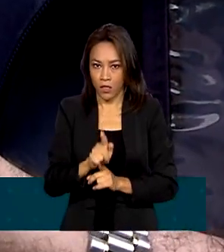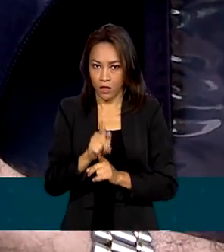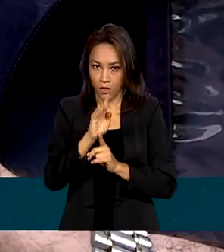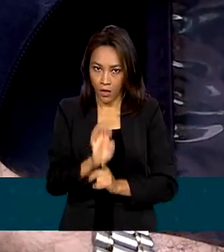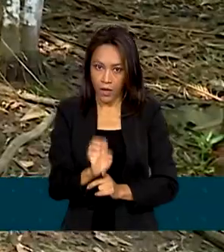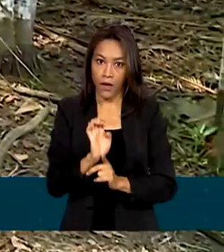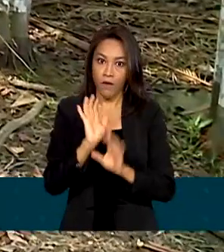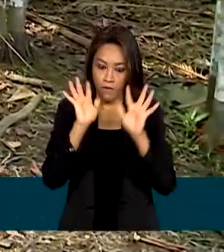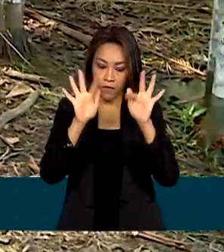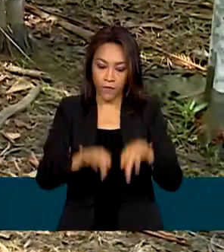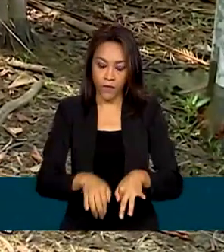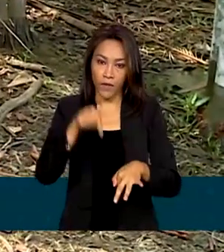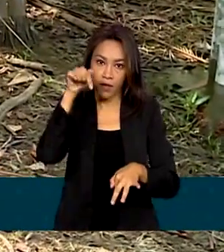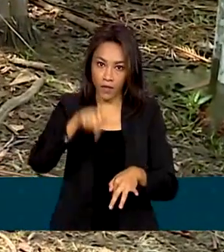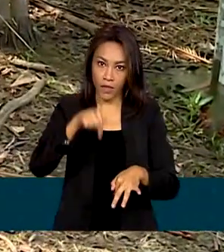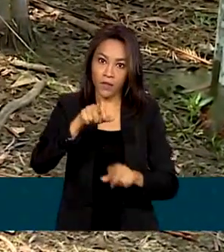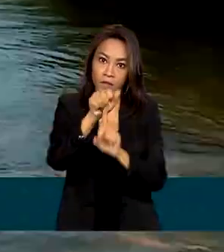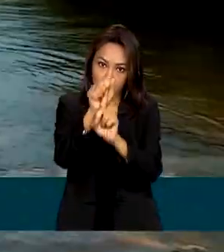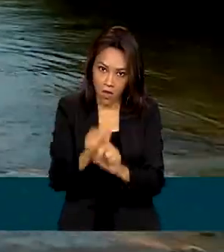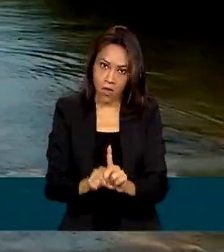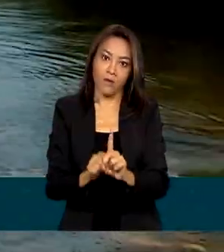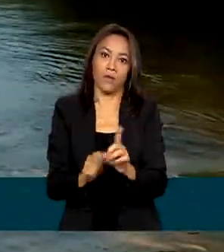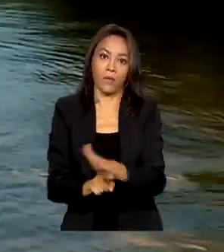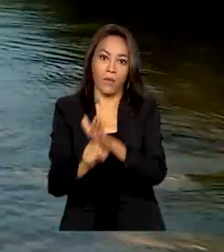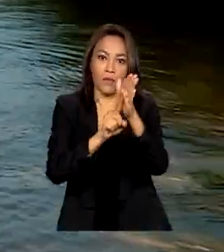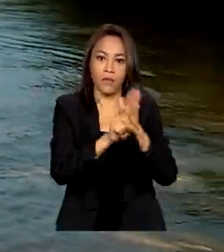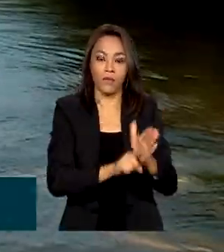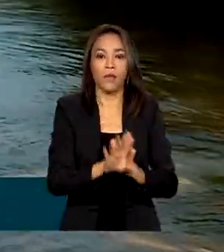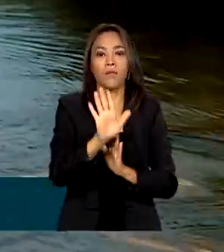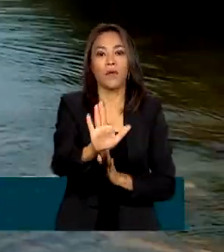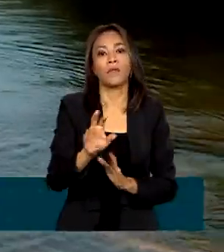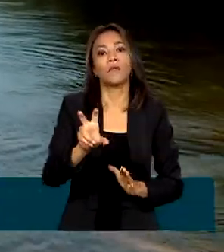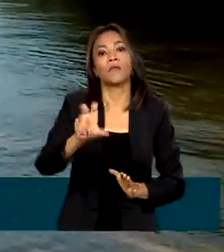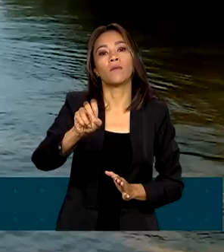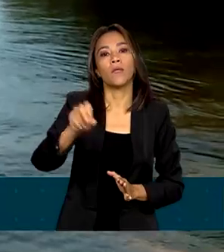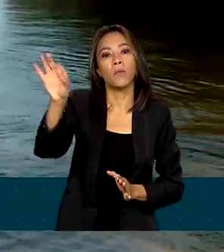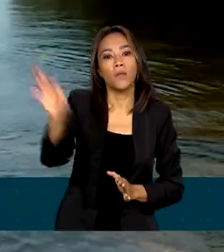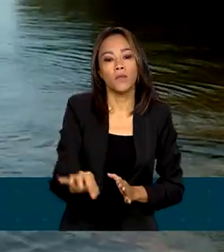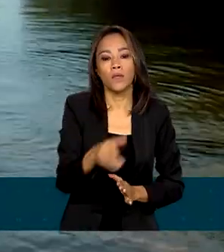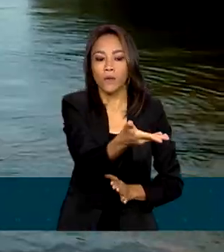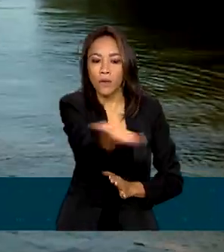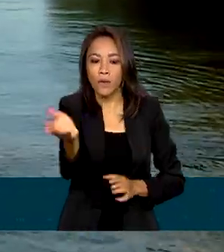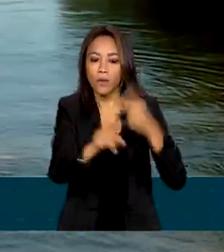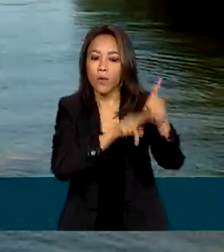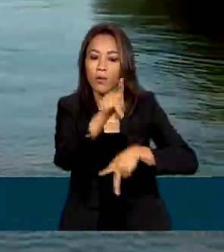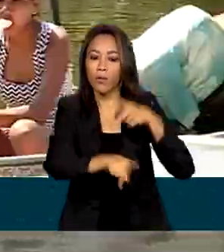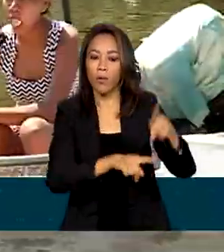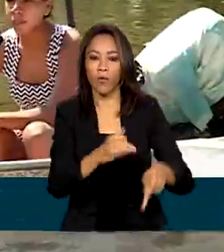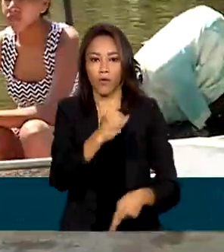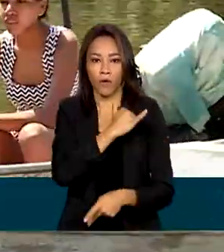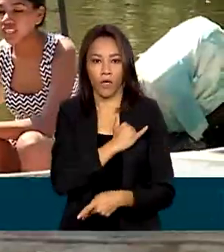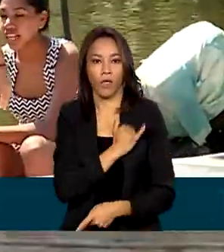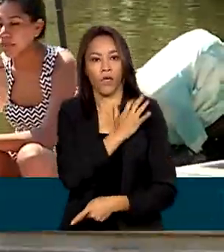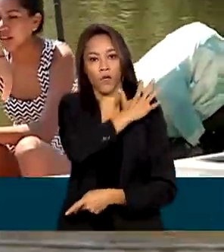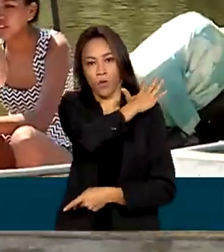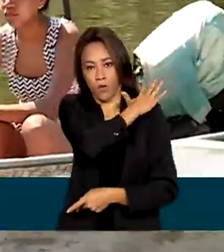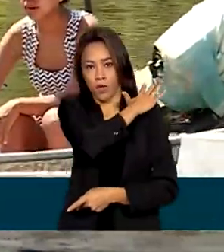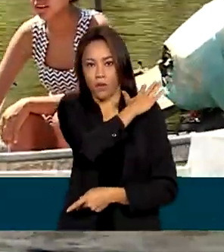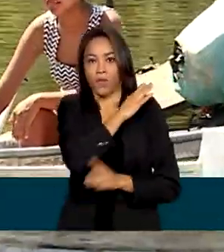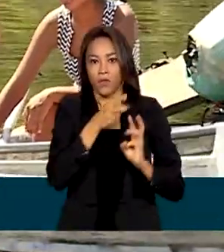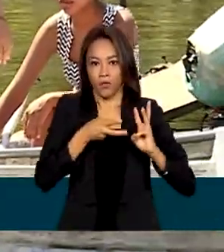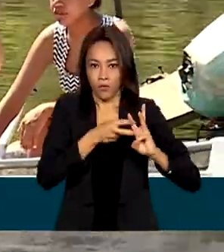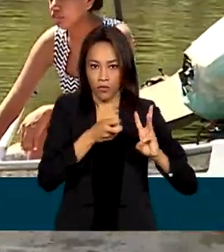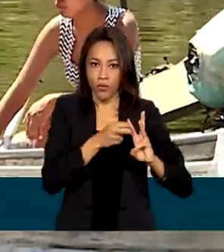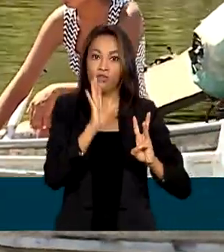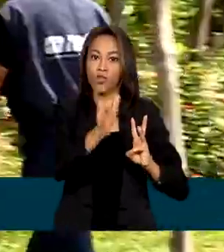deste mês, mas apenas 50% das informações dos Yanomamis foram coletadas. Por isso, o governo